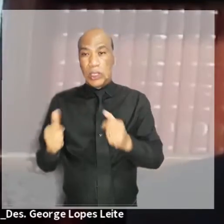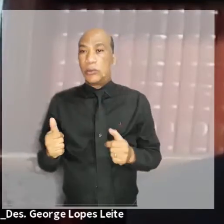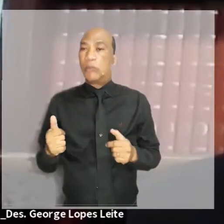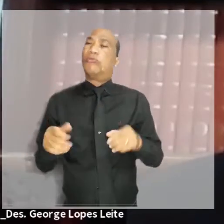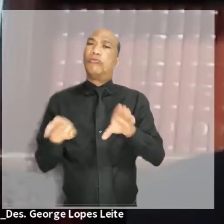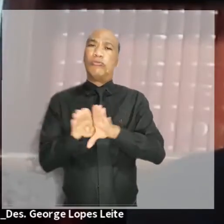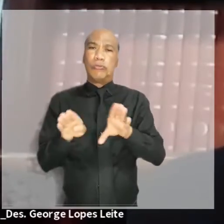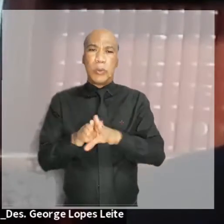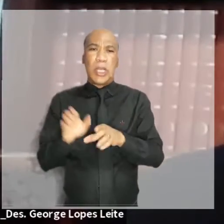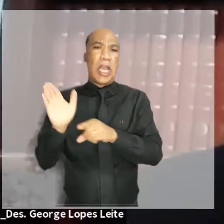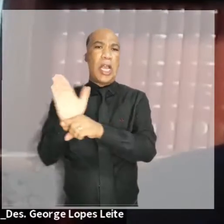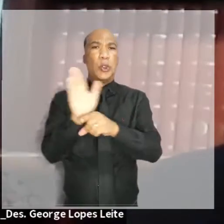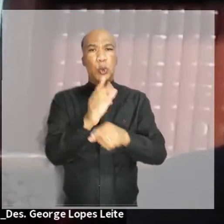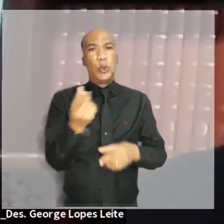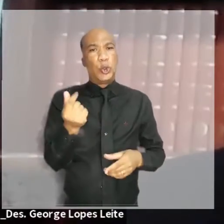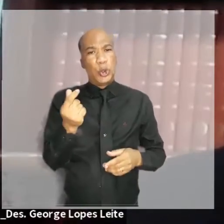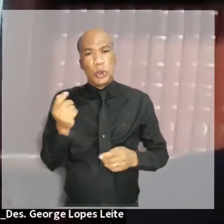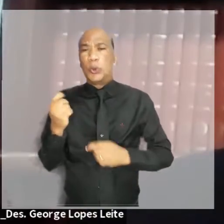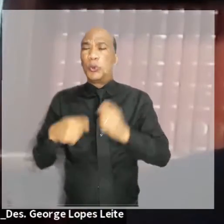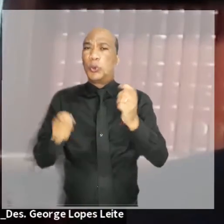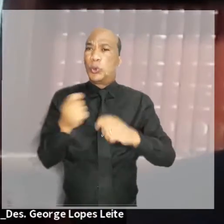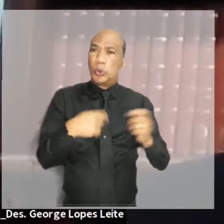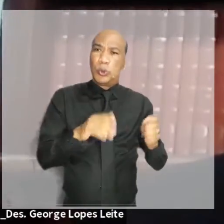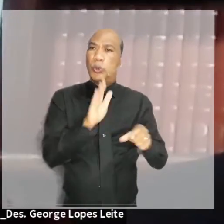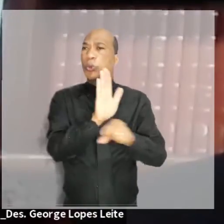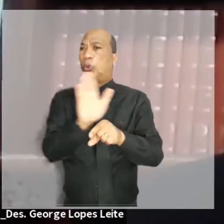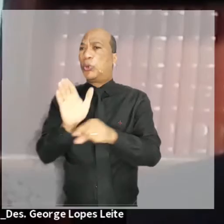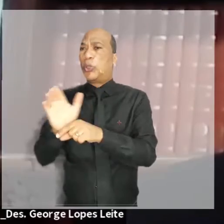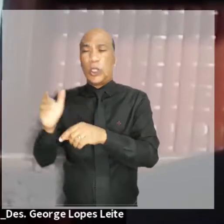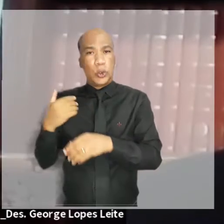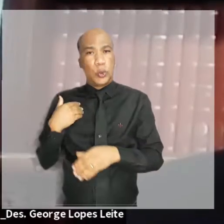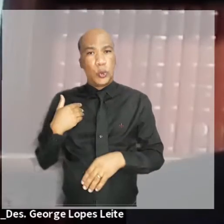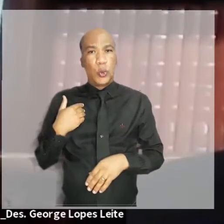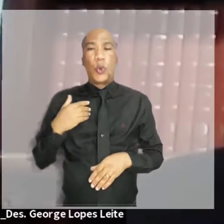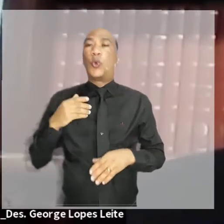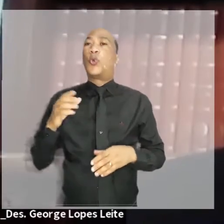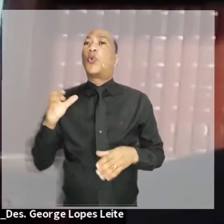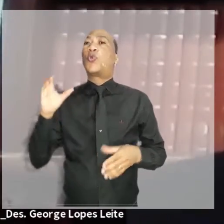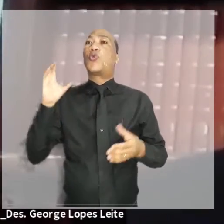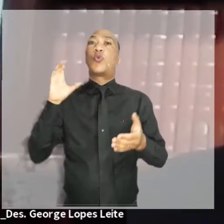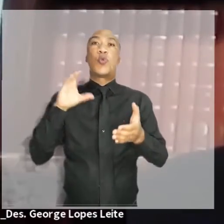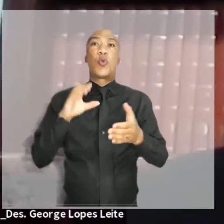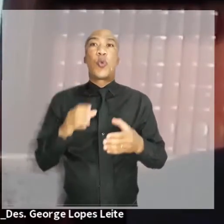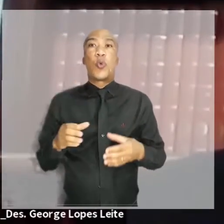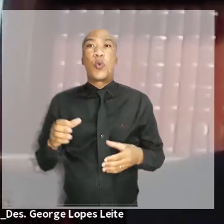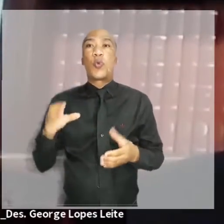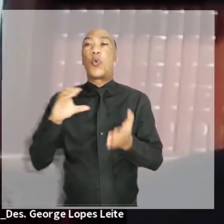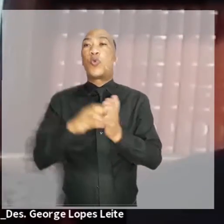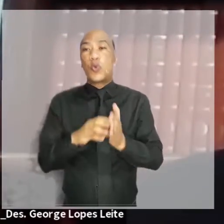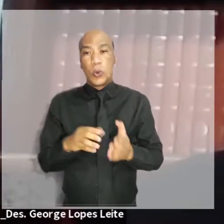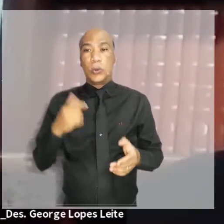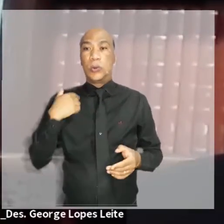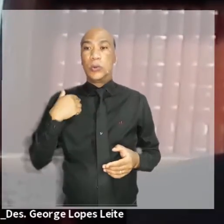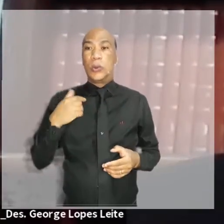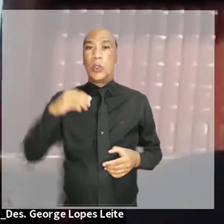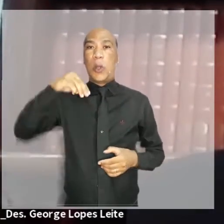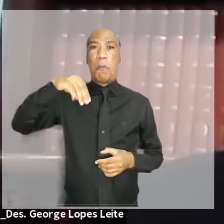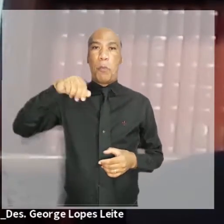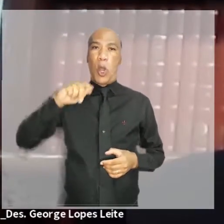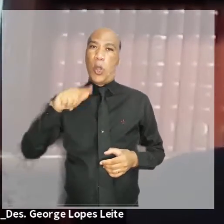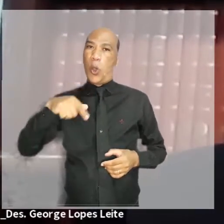Distrito Federal, que, inclusive, conferem o suporte financeiro para o lançamento do nosso concurso de